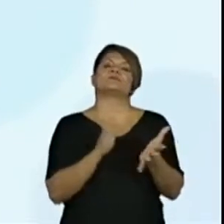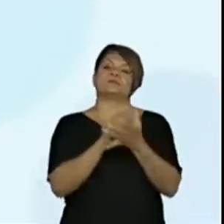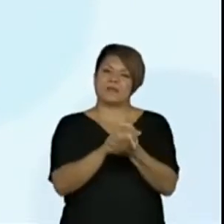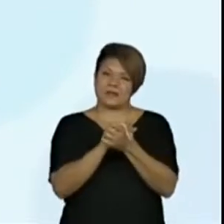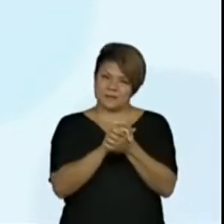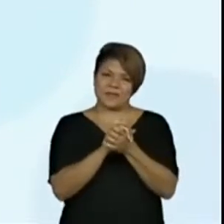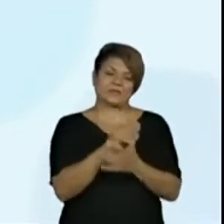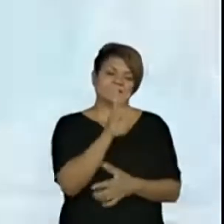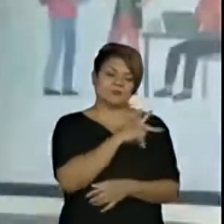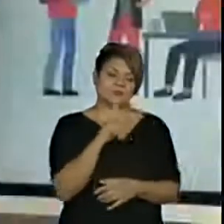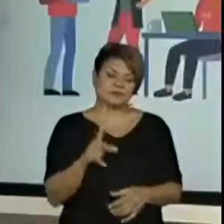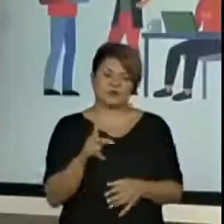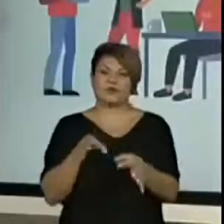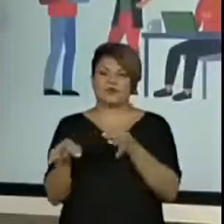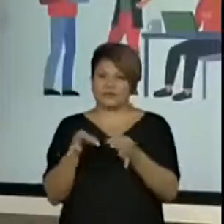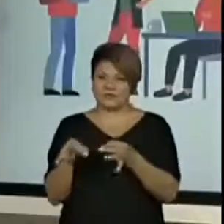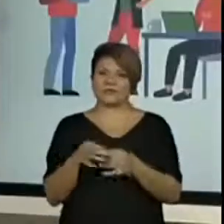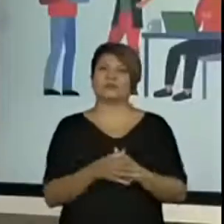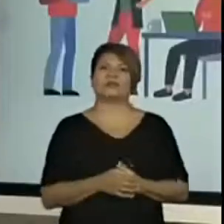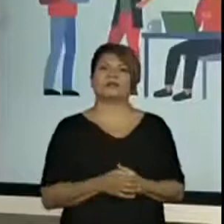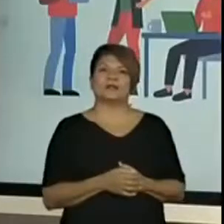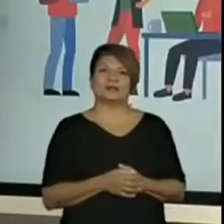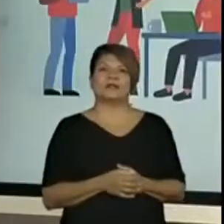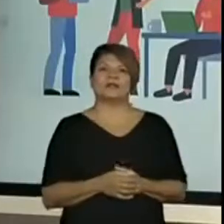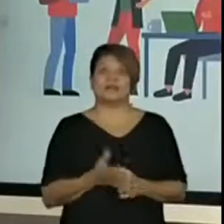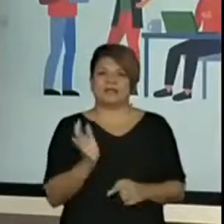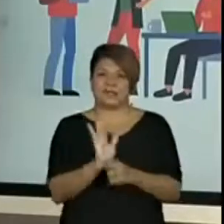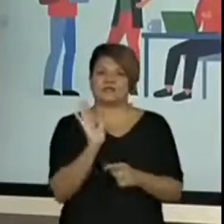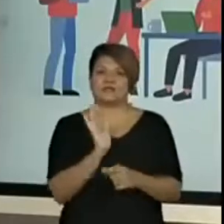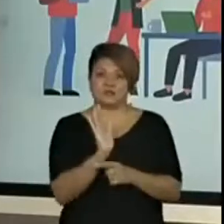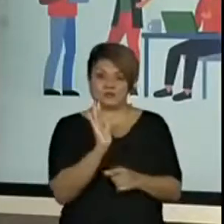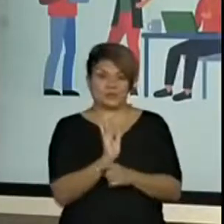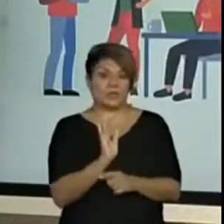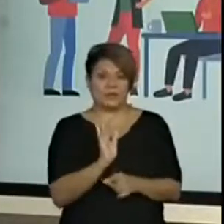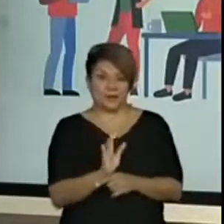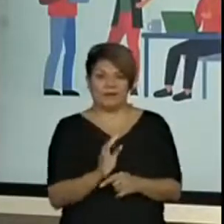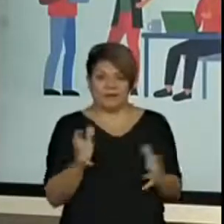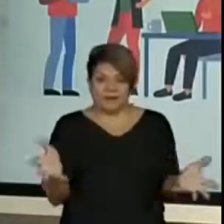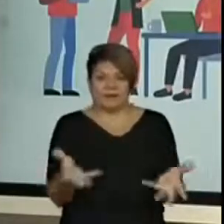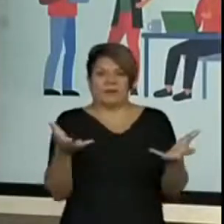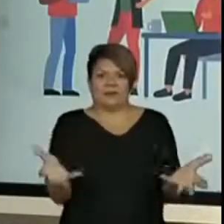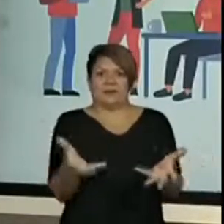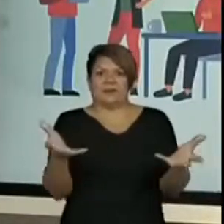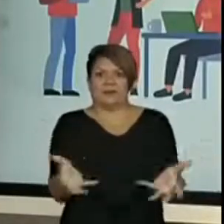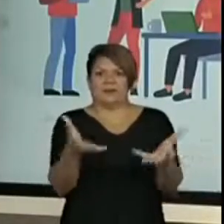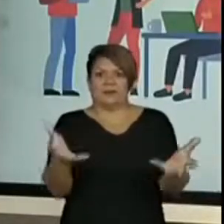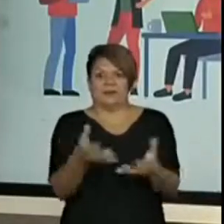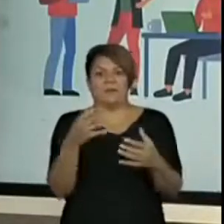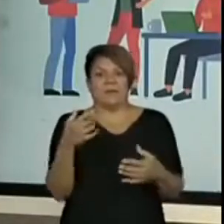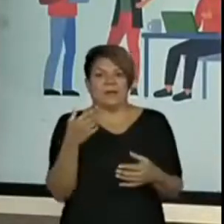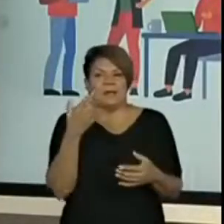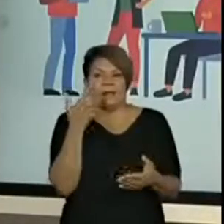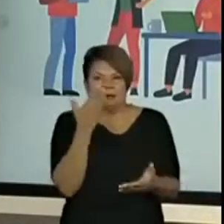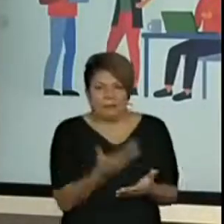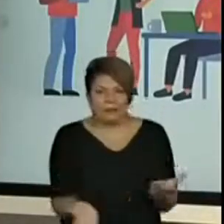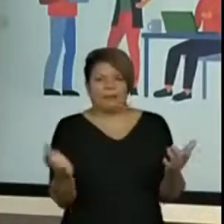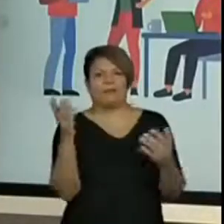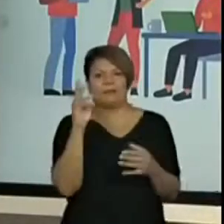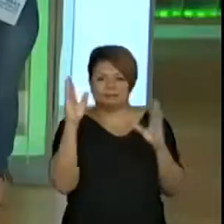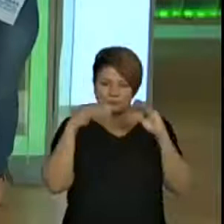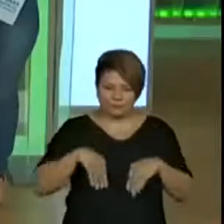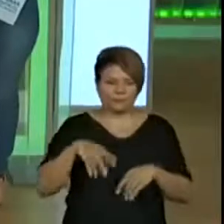professores coordenadores, que também ajudaram a Peteca a não cair agora nesse período de isolamento, tá?